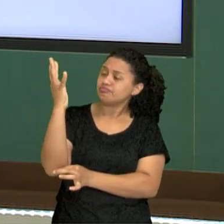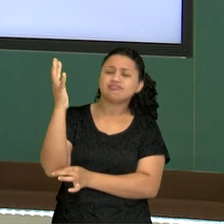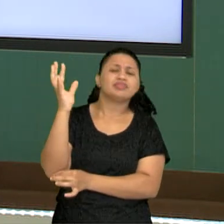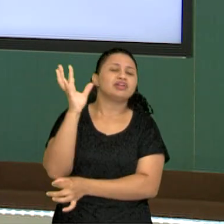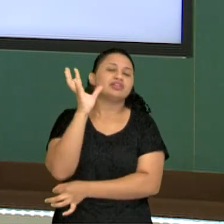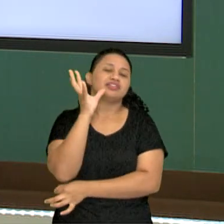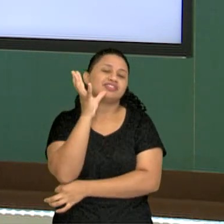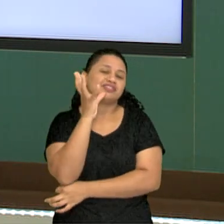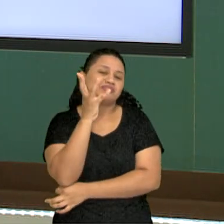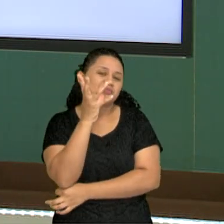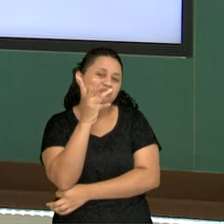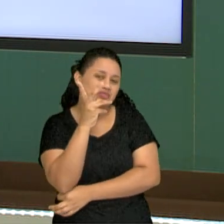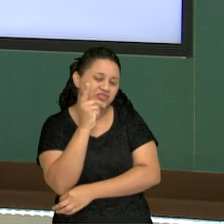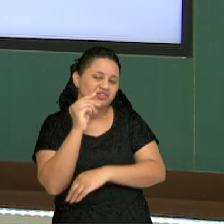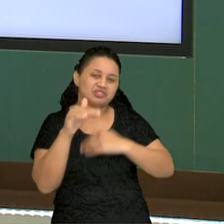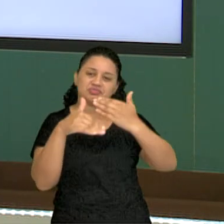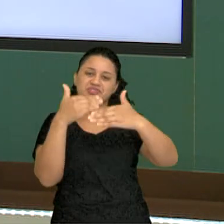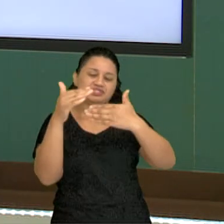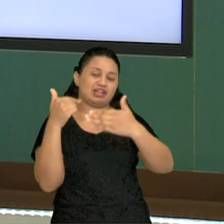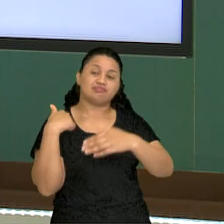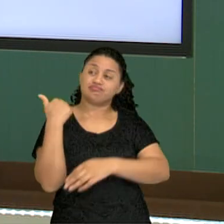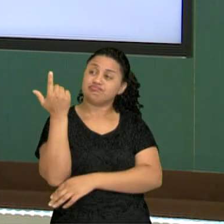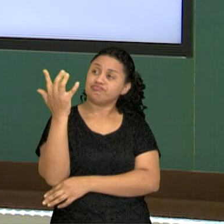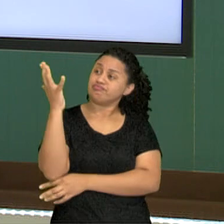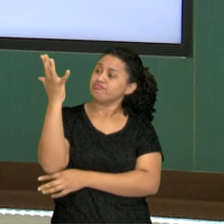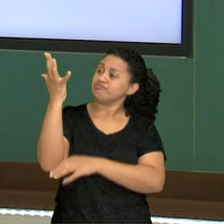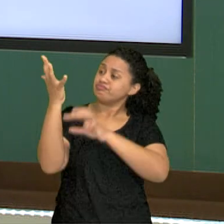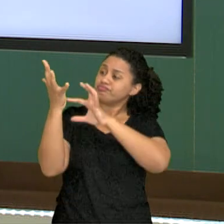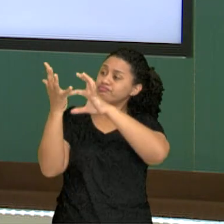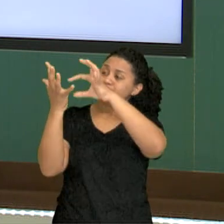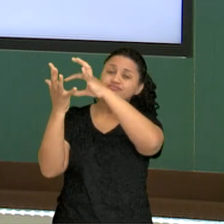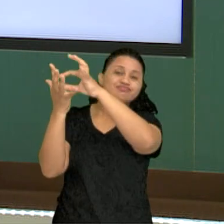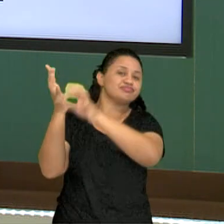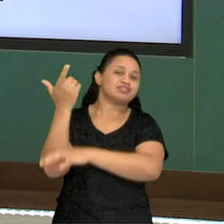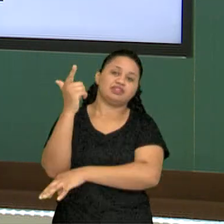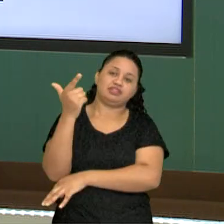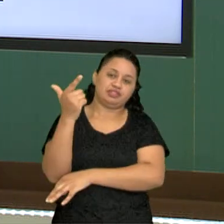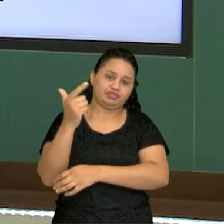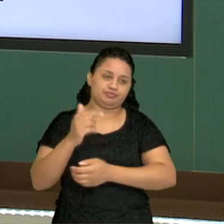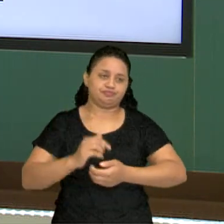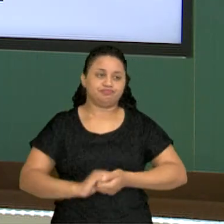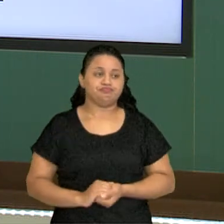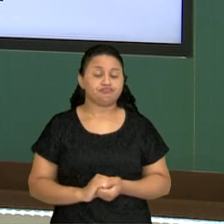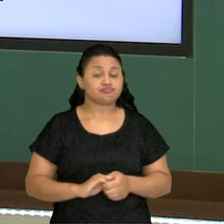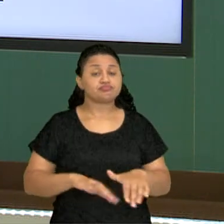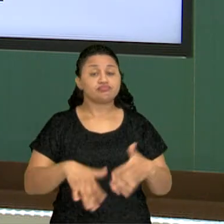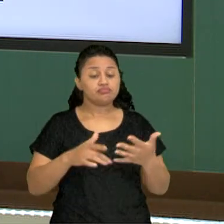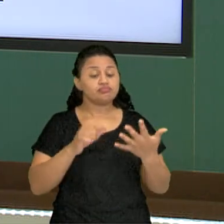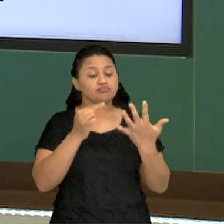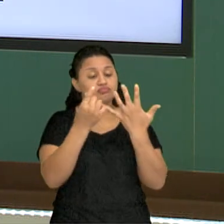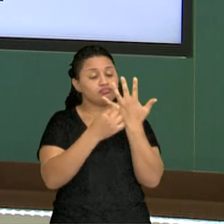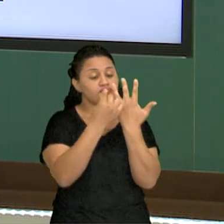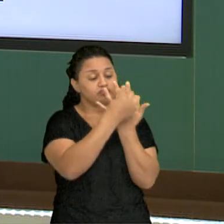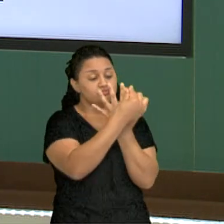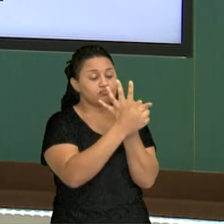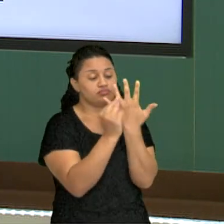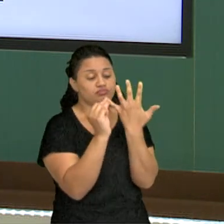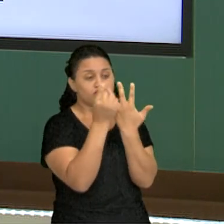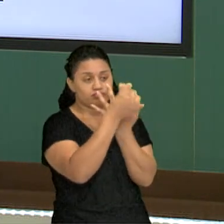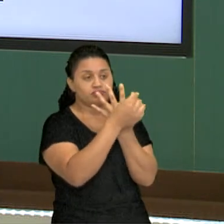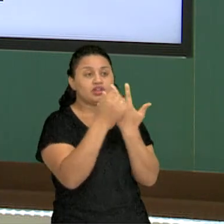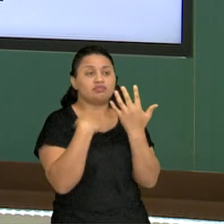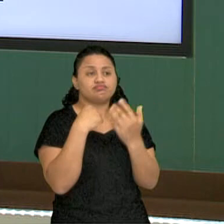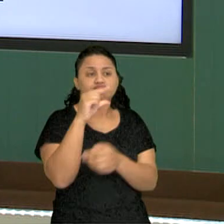lento o processo e provavelmente não chegaria até as partes mais superiores. Então, as briófitas têm um tamanho